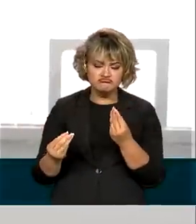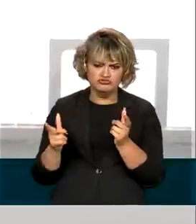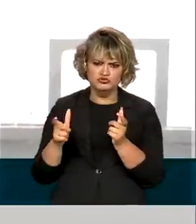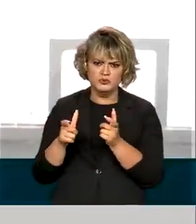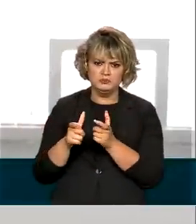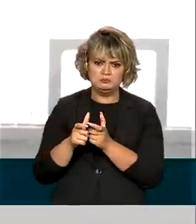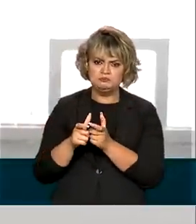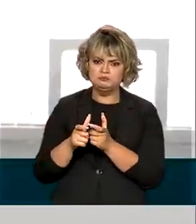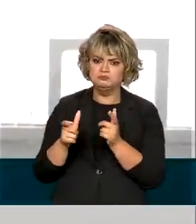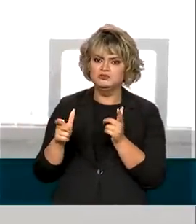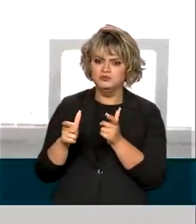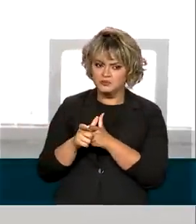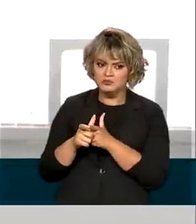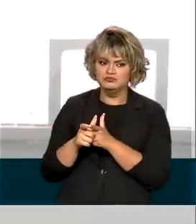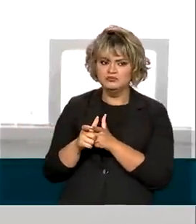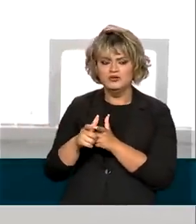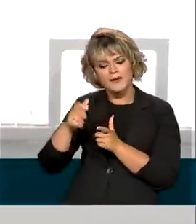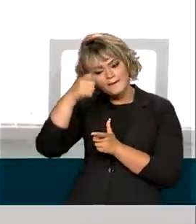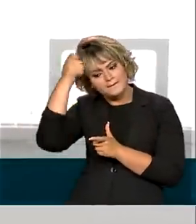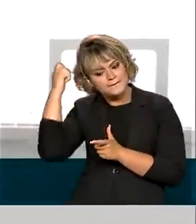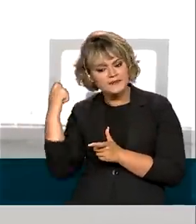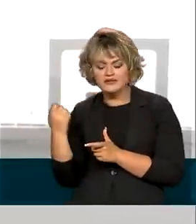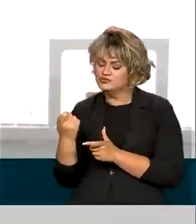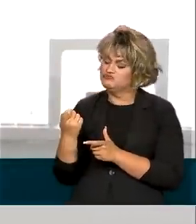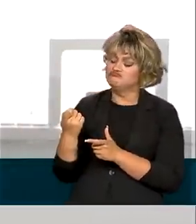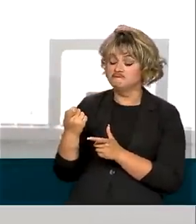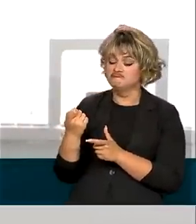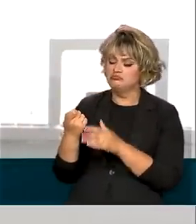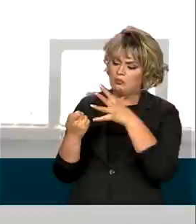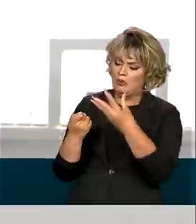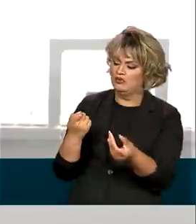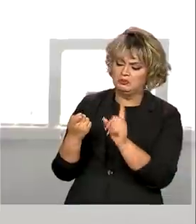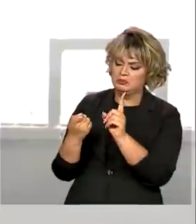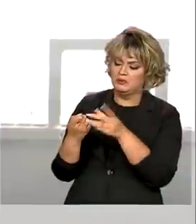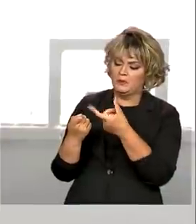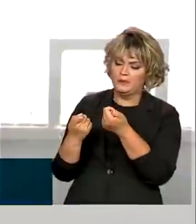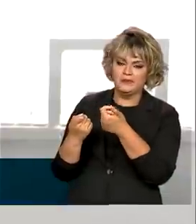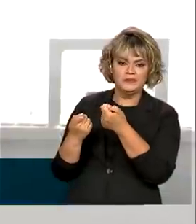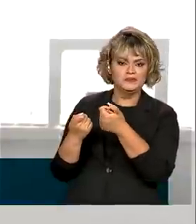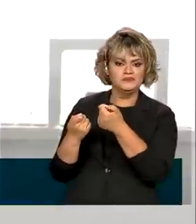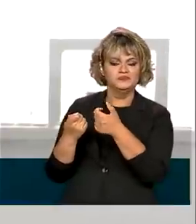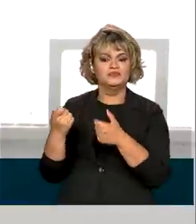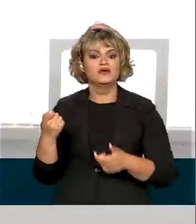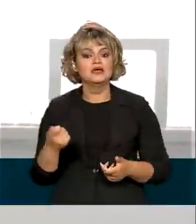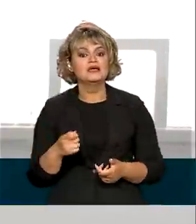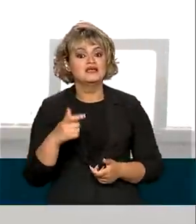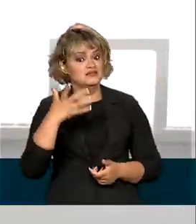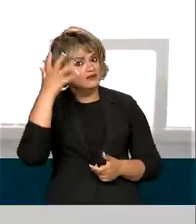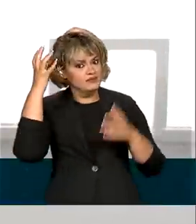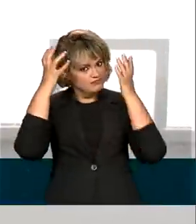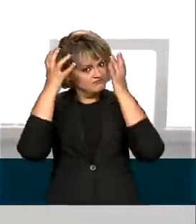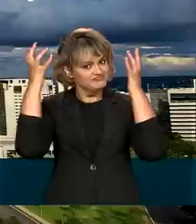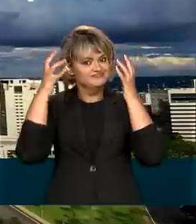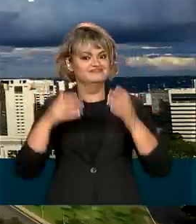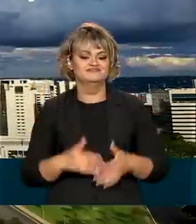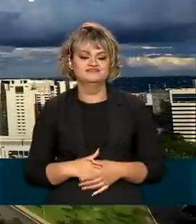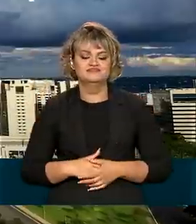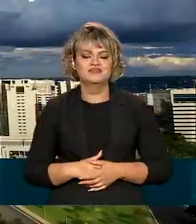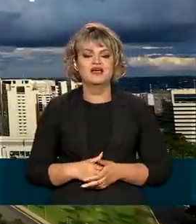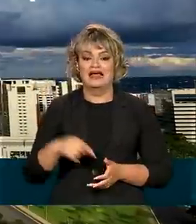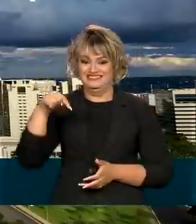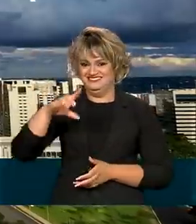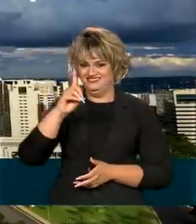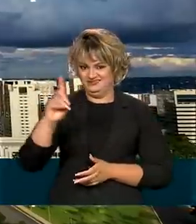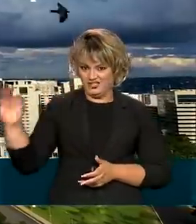bastante, passa o pente, diminuiu e inclusive está mais grosso o cabelo. No